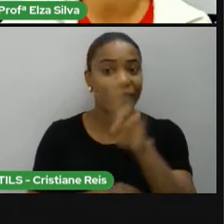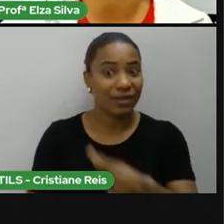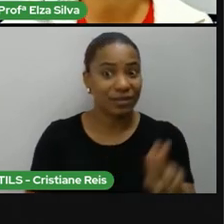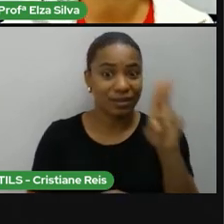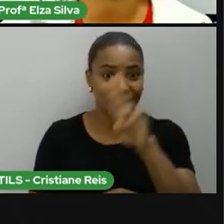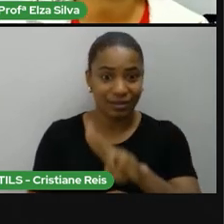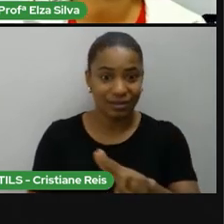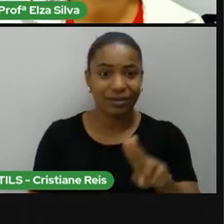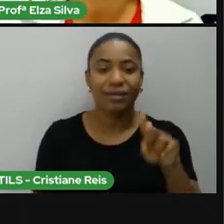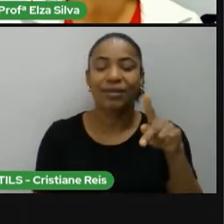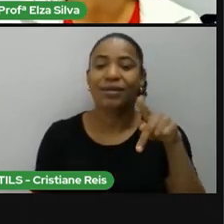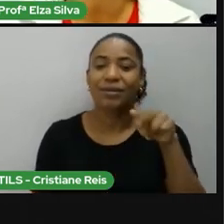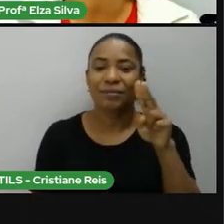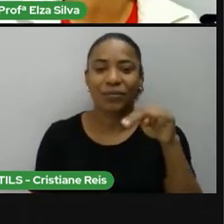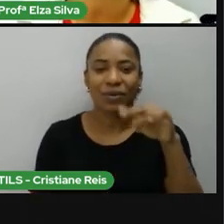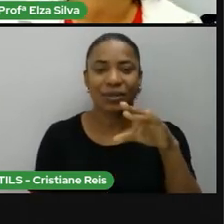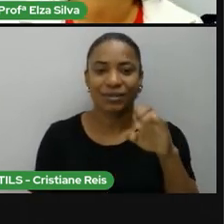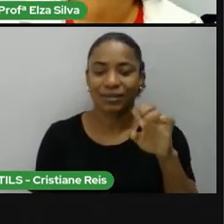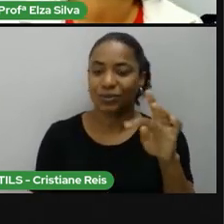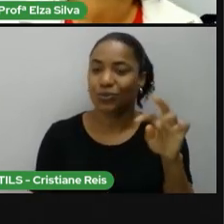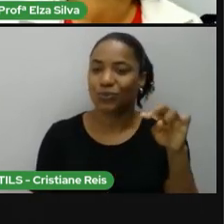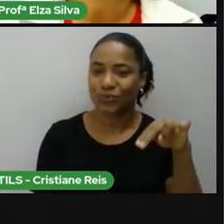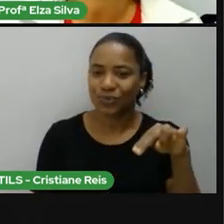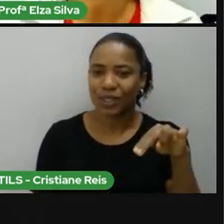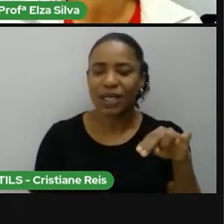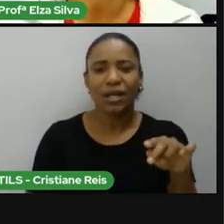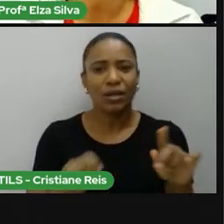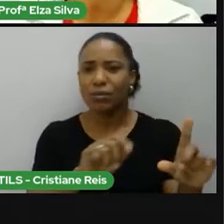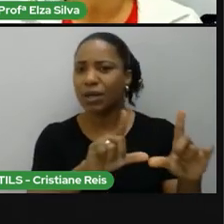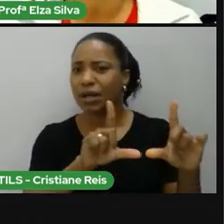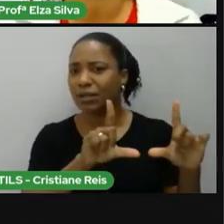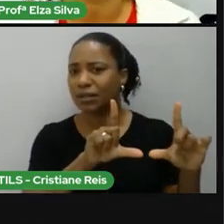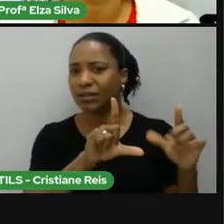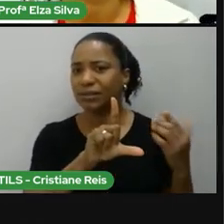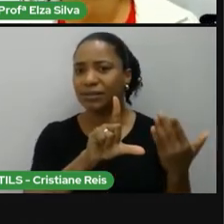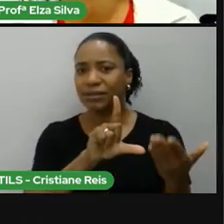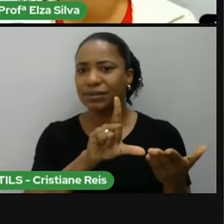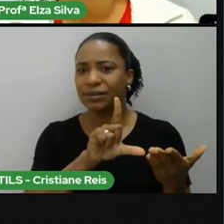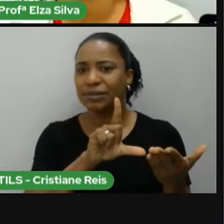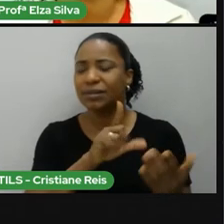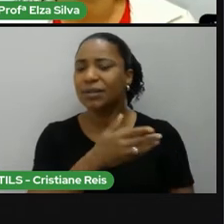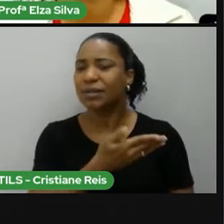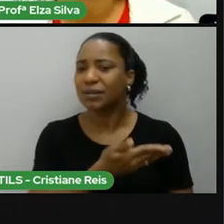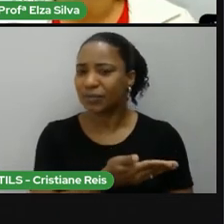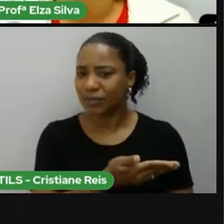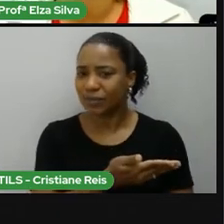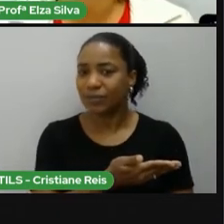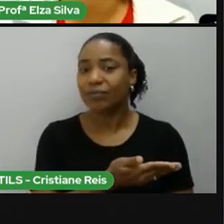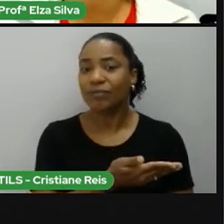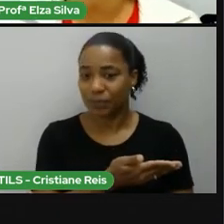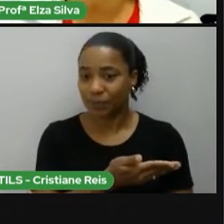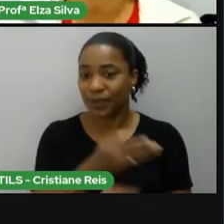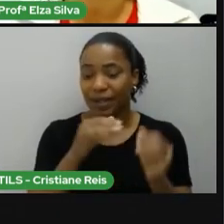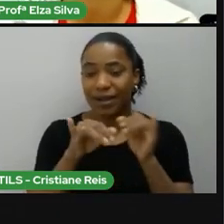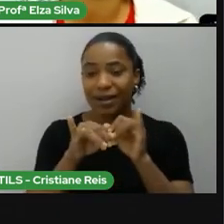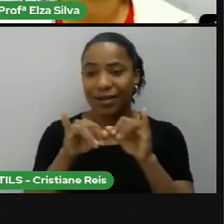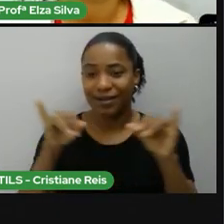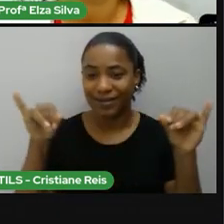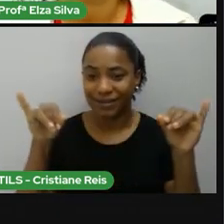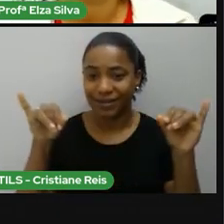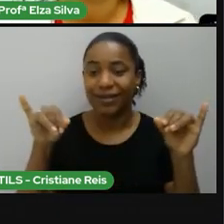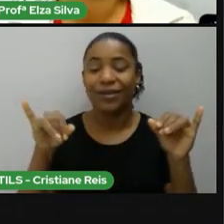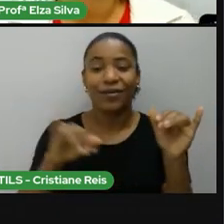cartaz, o que é que ele diz? Ele diz que será exibido o filme The Peace I Am,